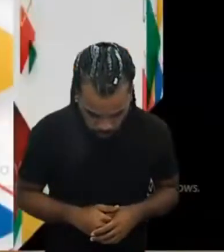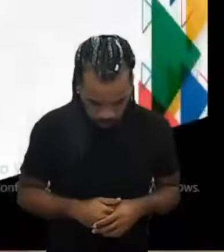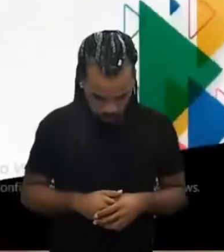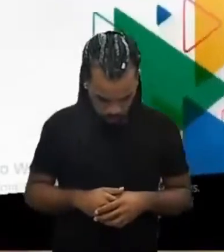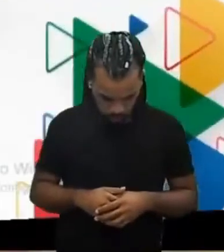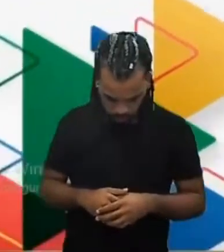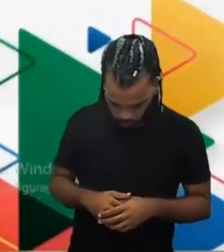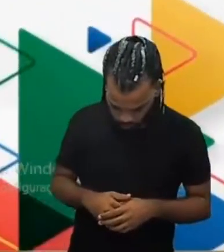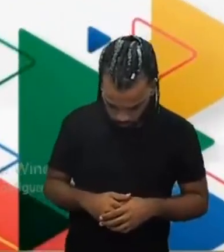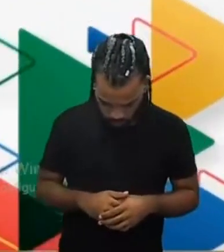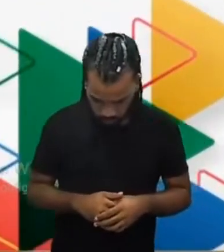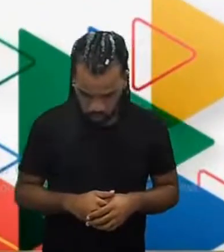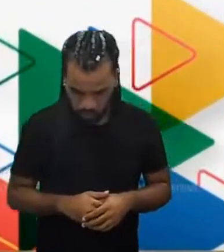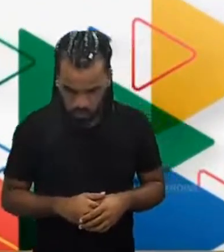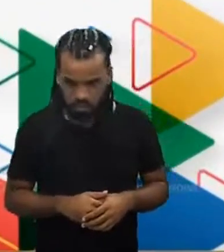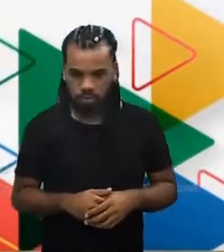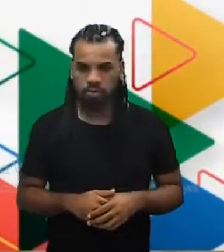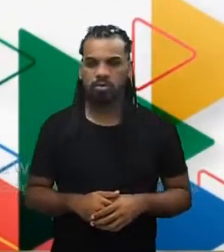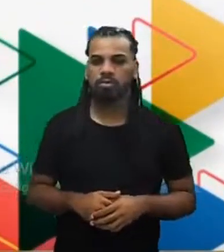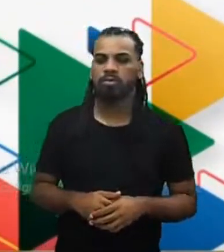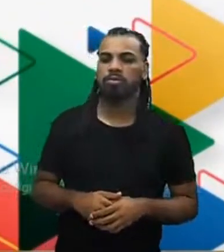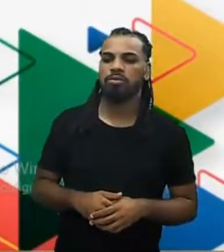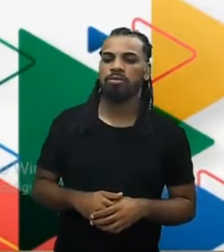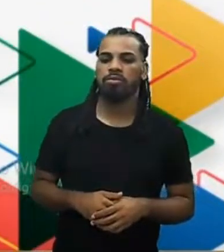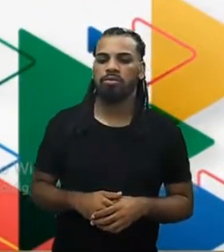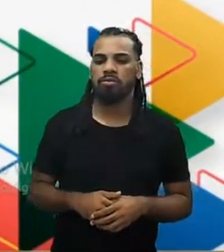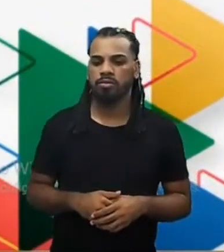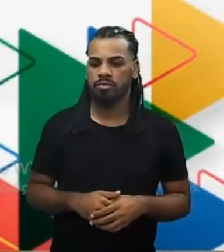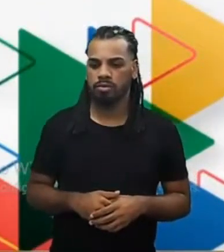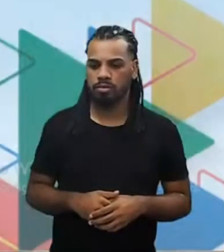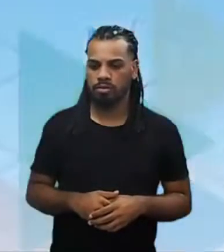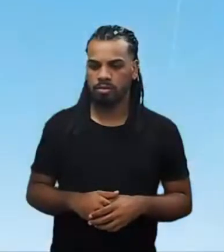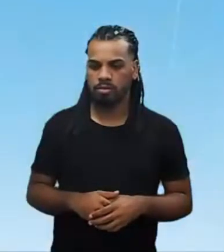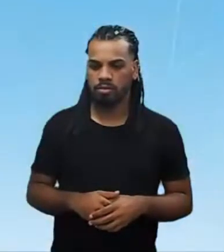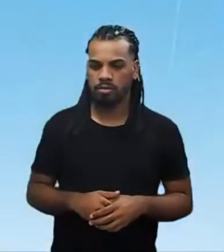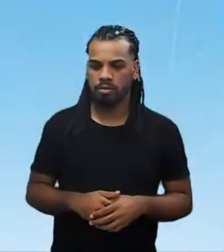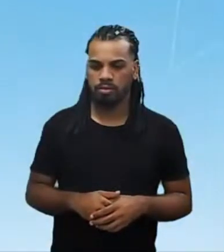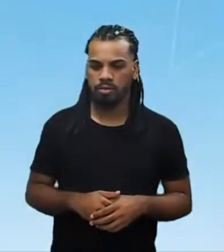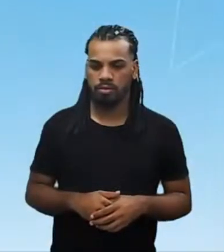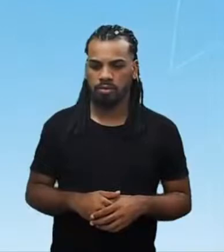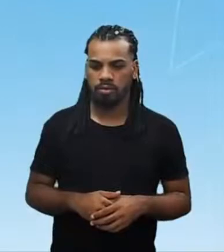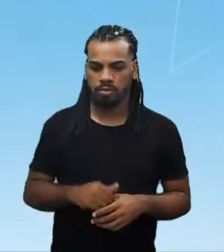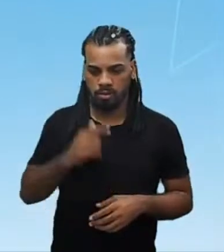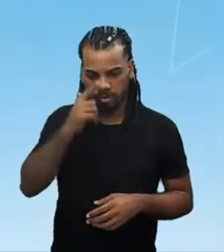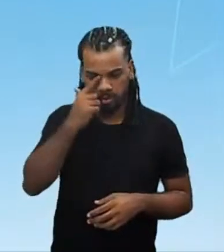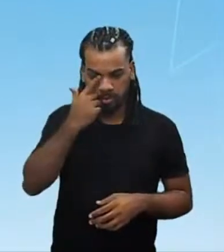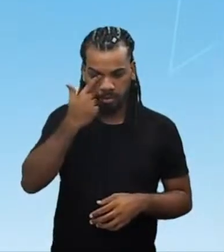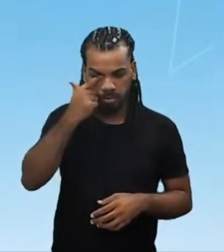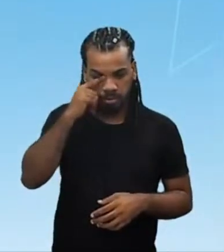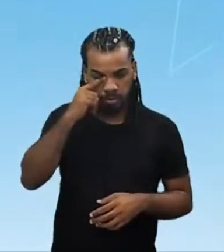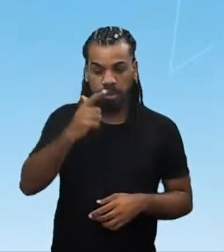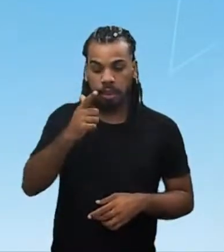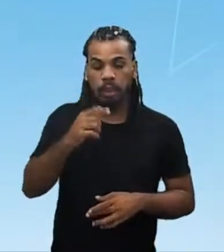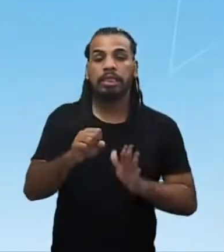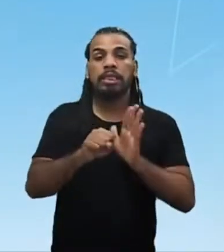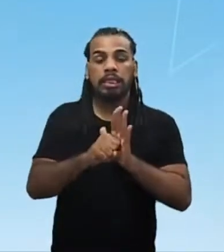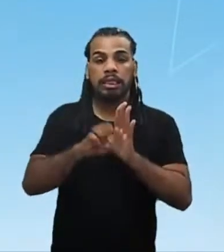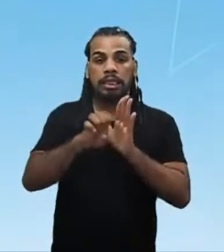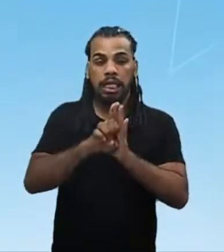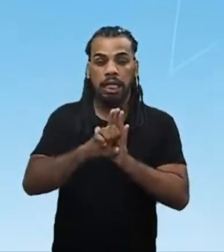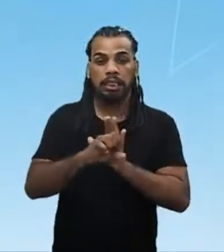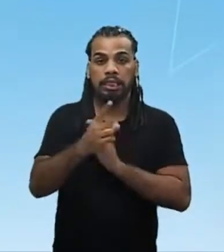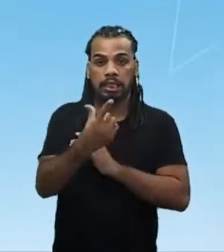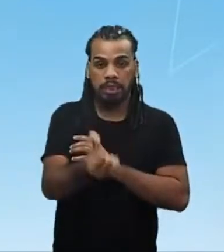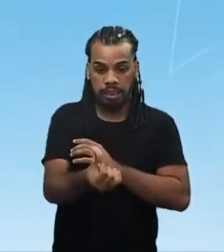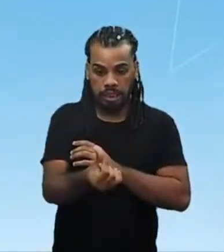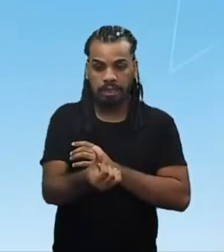ladinho, por favor. Então, gente, é preciso lembrar que no século XVI, eu estou aqui do